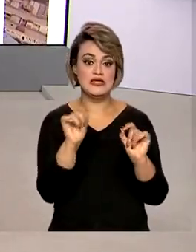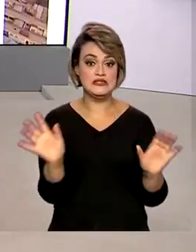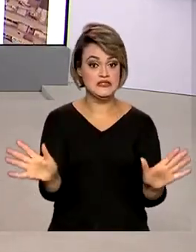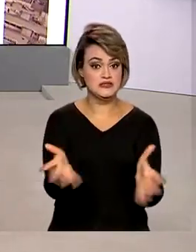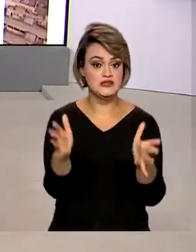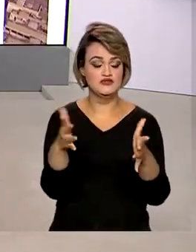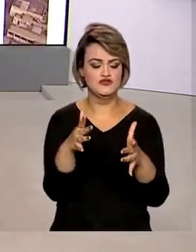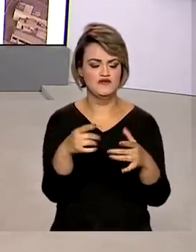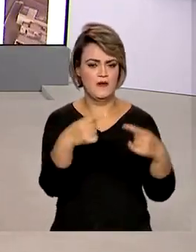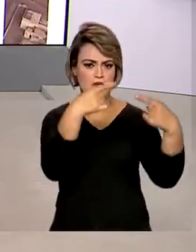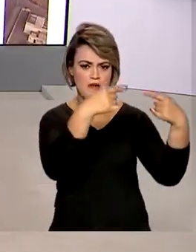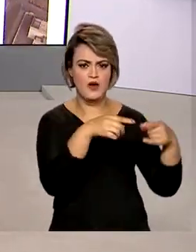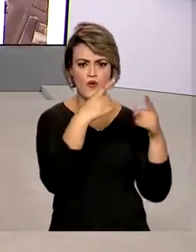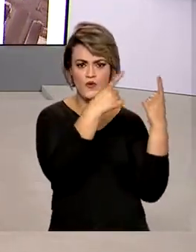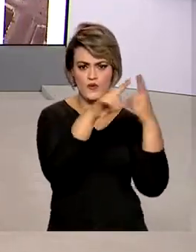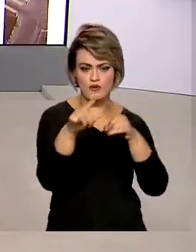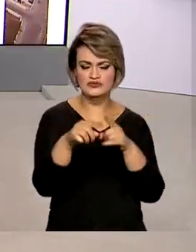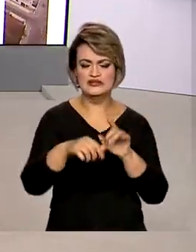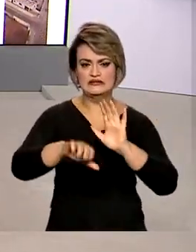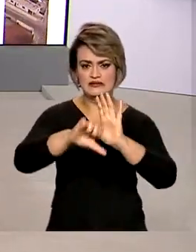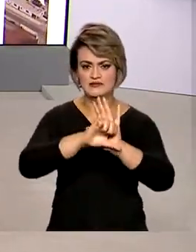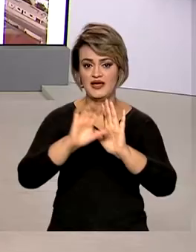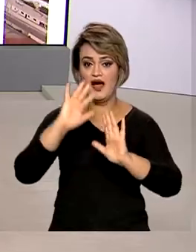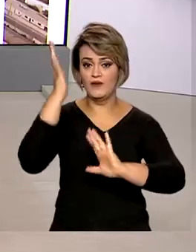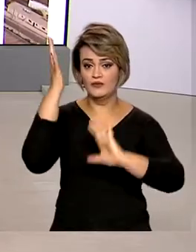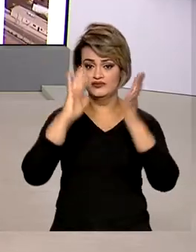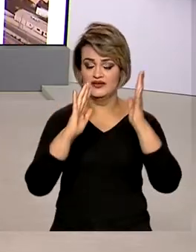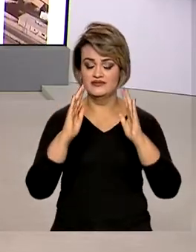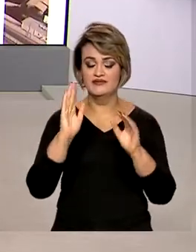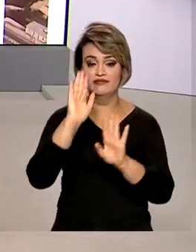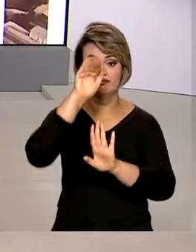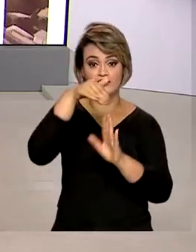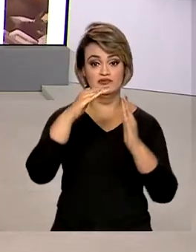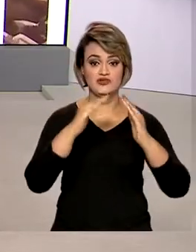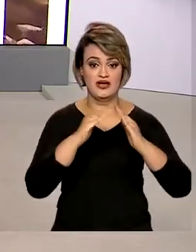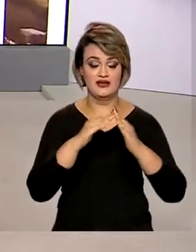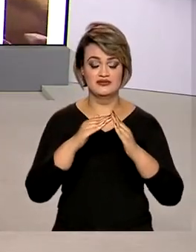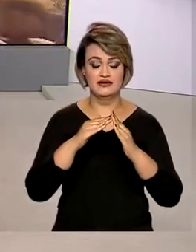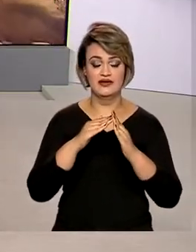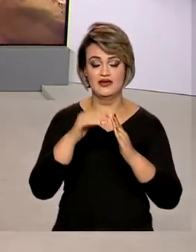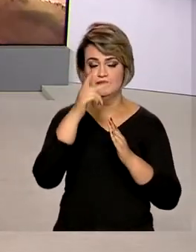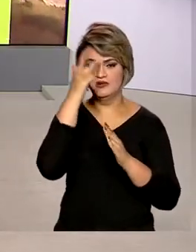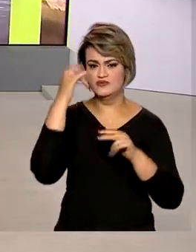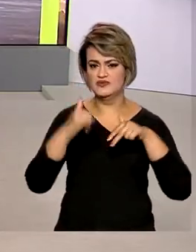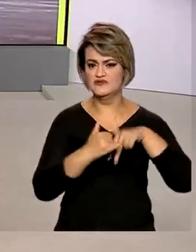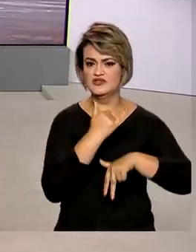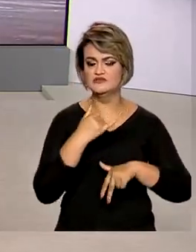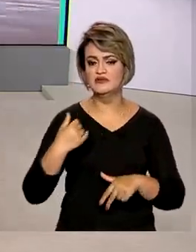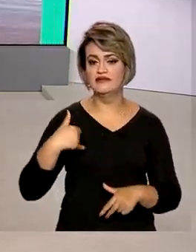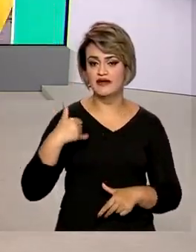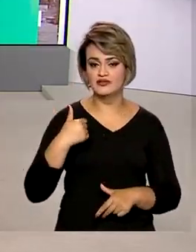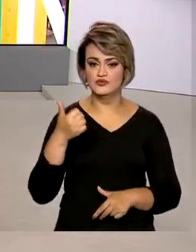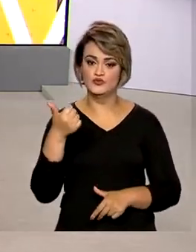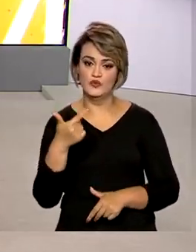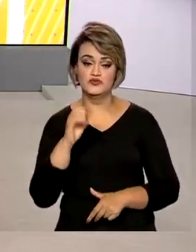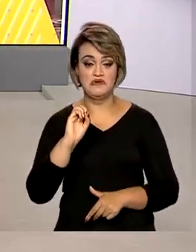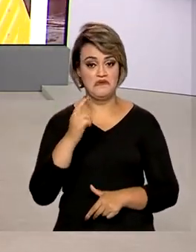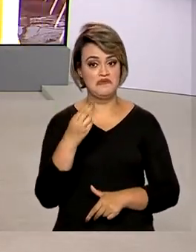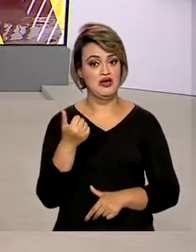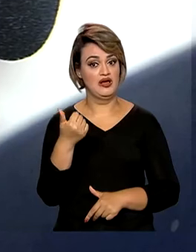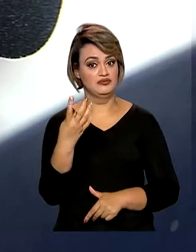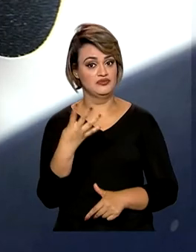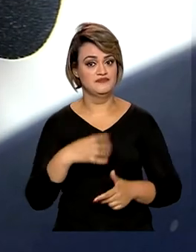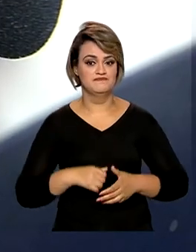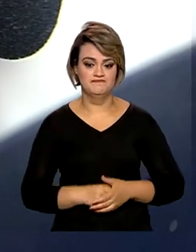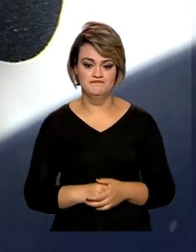enfrentamento a esse tipo de crime que geralmente acontece dentro de casa e a maior parte das vítimas tem entre 12 e 14 anos.